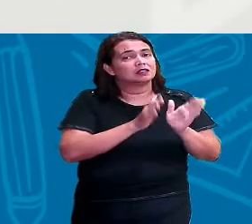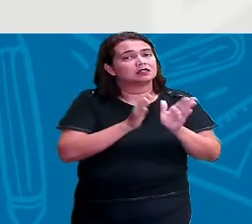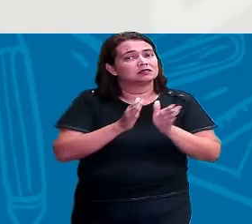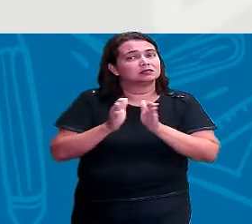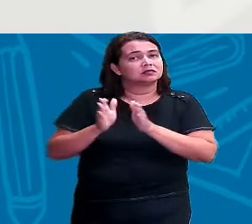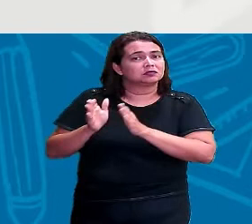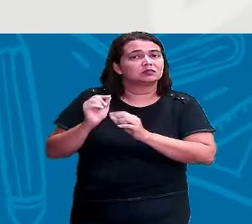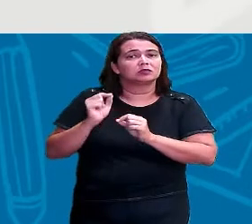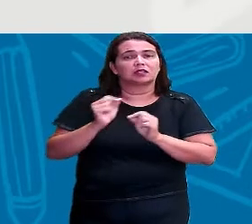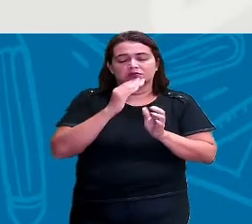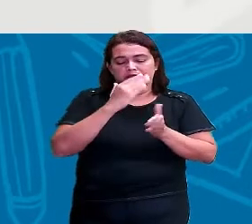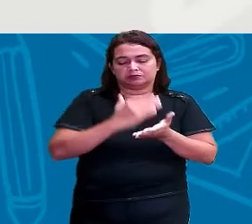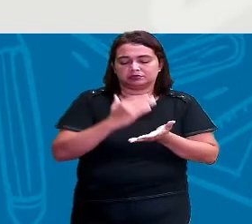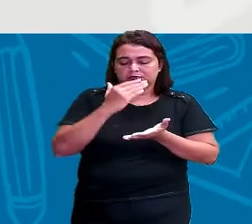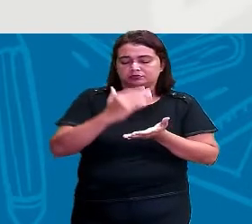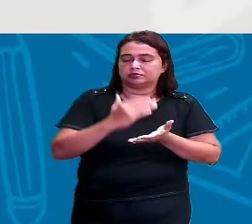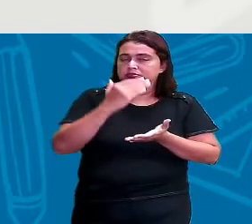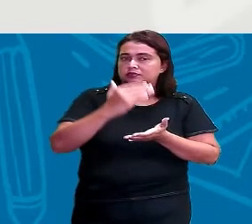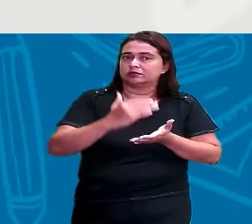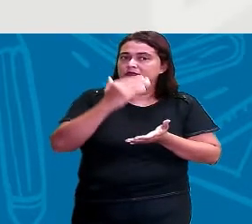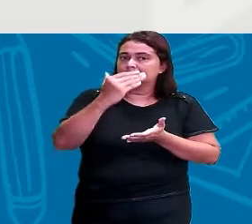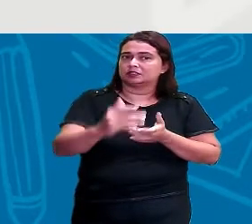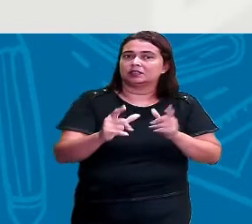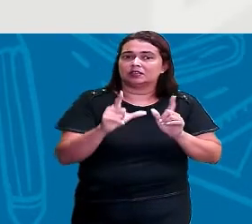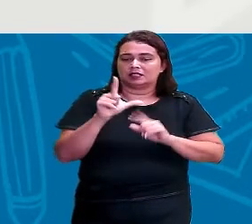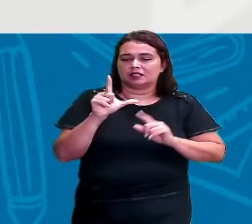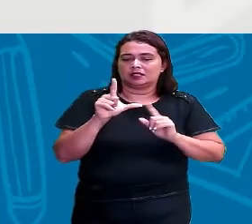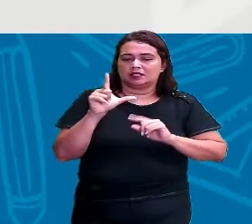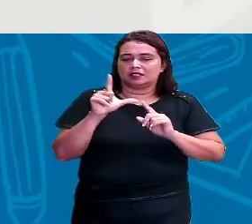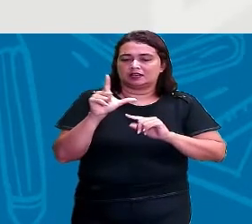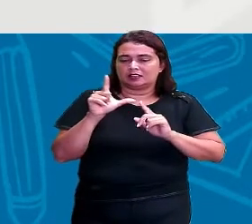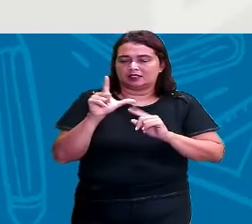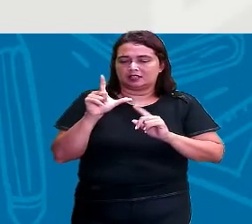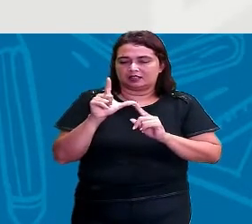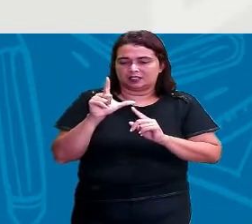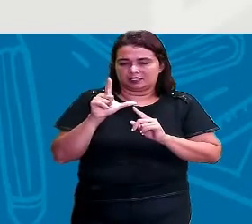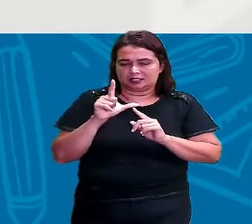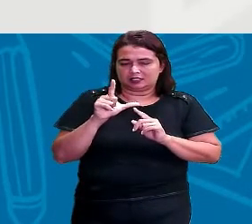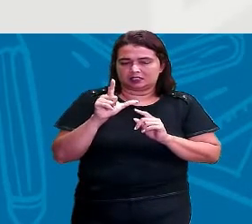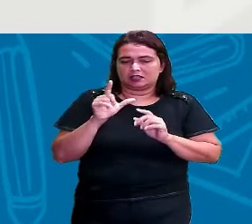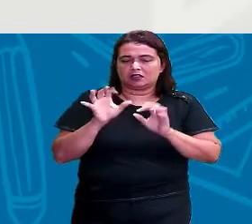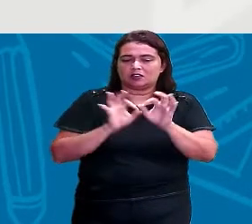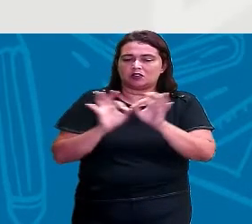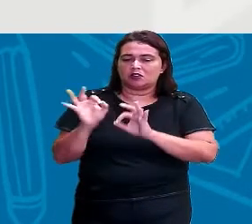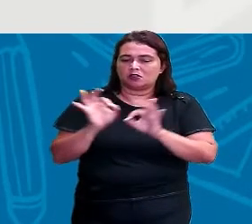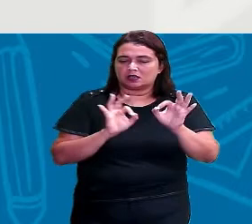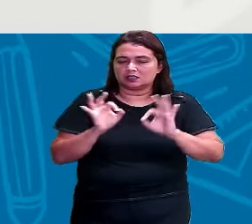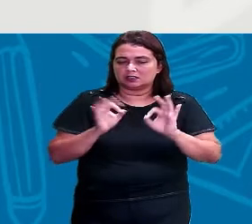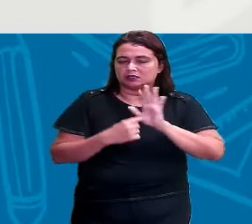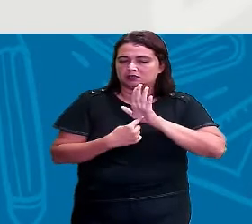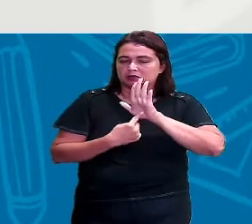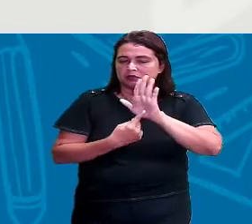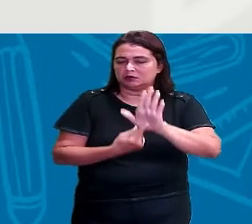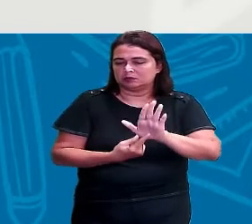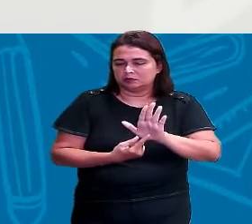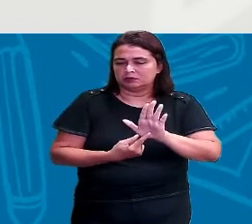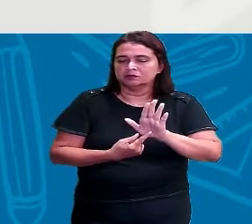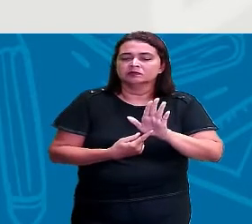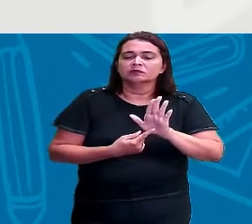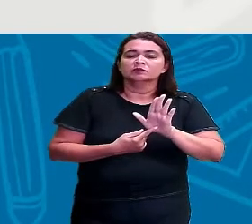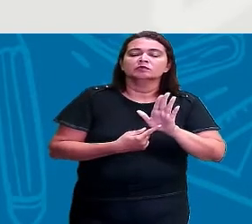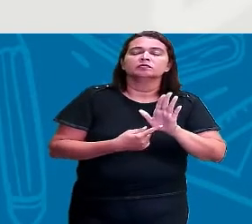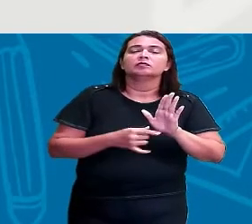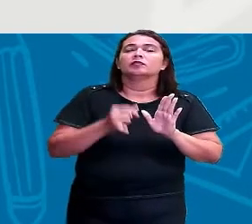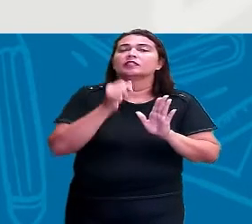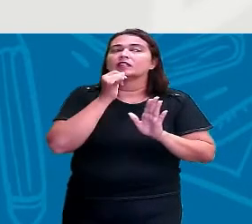gente, é a sequência das letrinhas do nosso alfabeto, tá? É organizado como mostra. Então, vejam só, se a